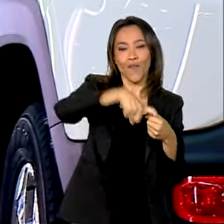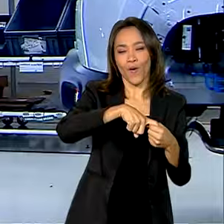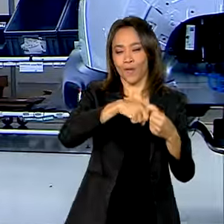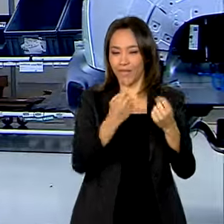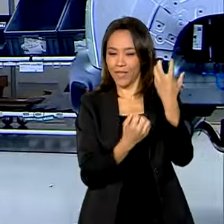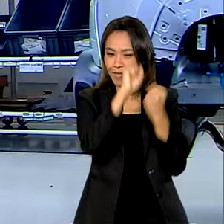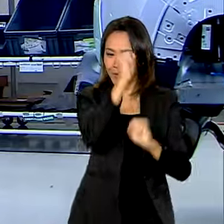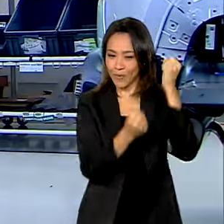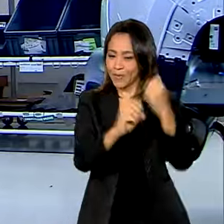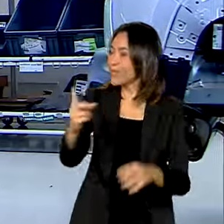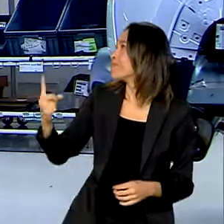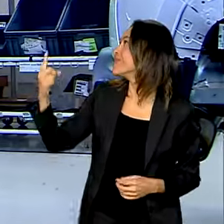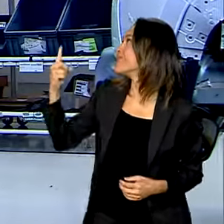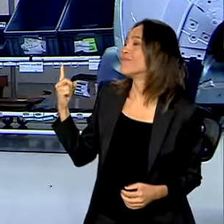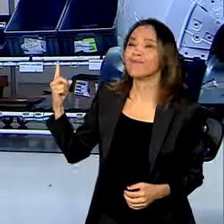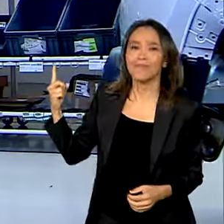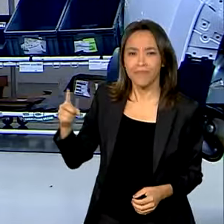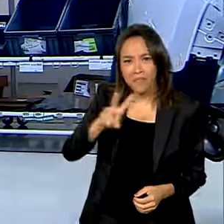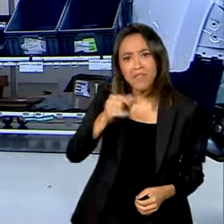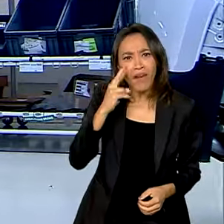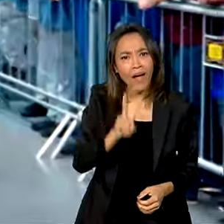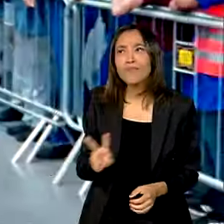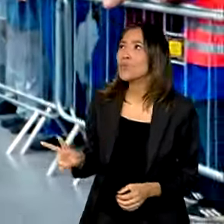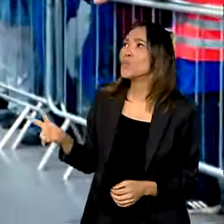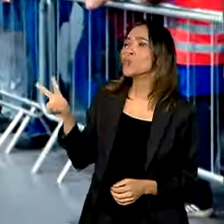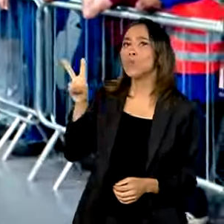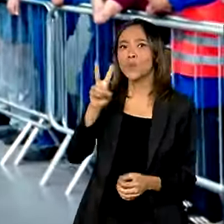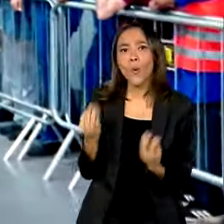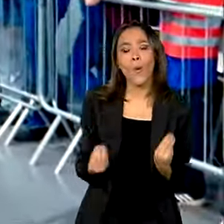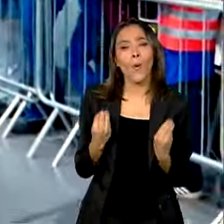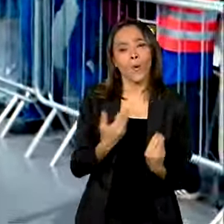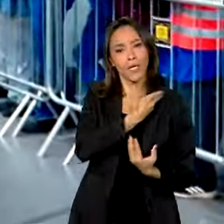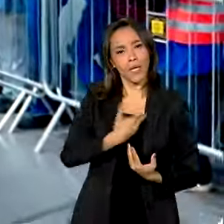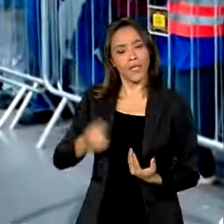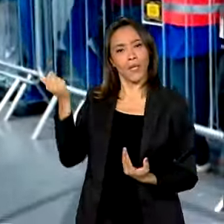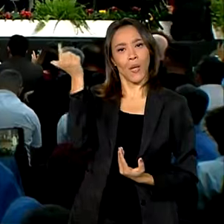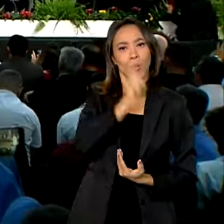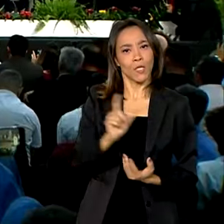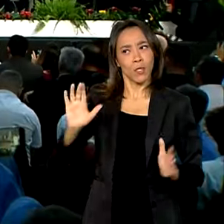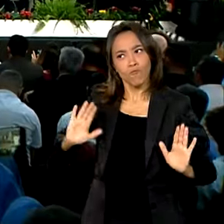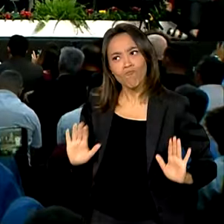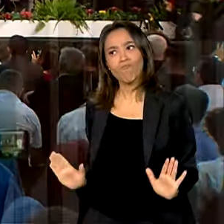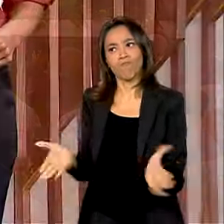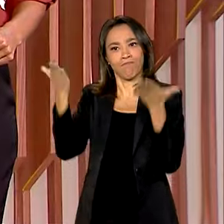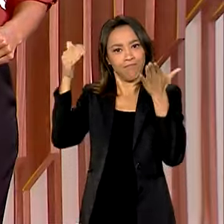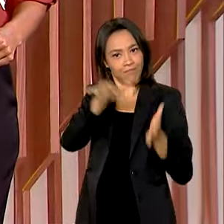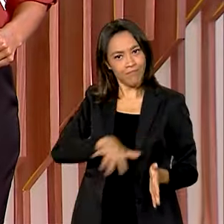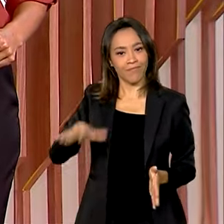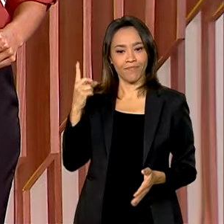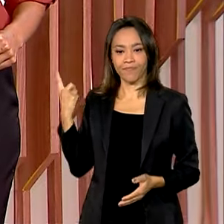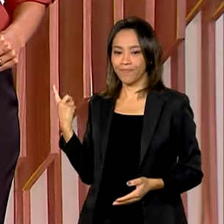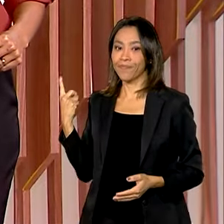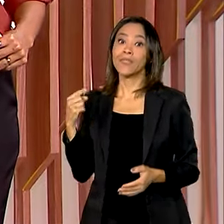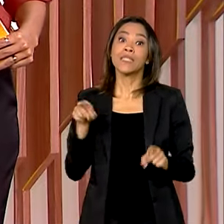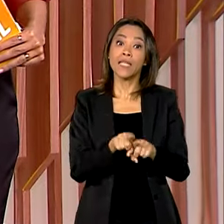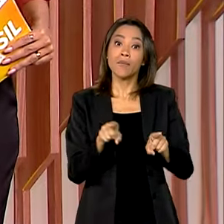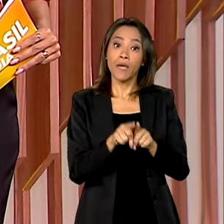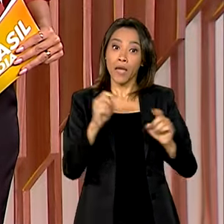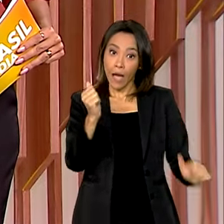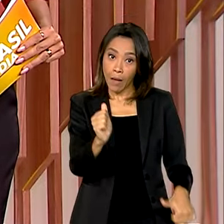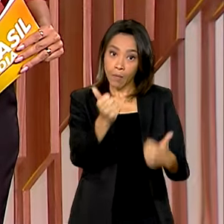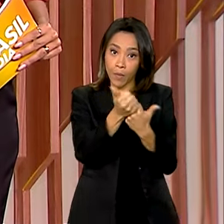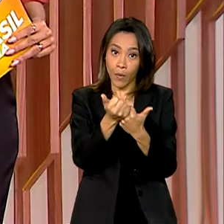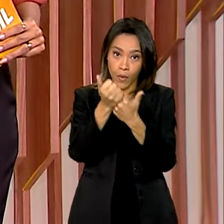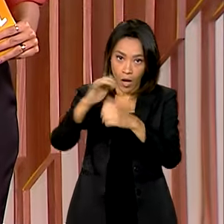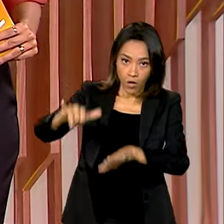quadro Brasil no Rumo Certo, você vai ver como o governo conseguiu reativar o setor no país. Fortalecimento do setor de